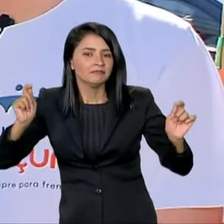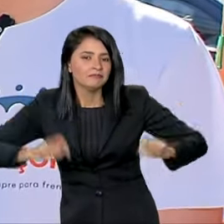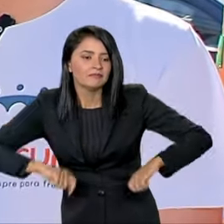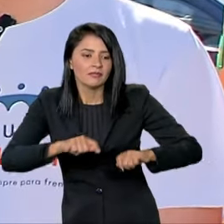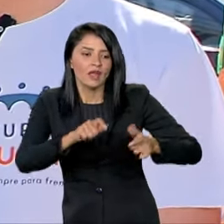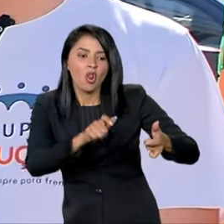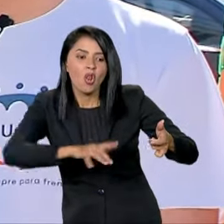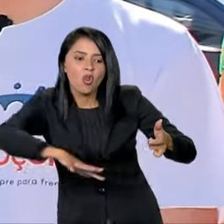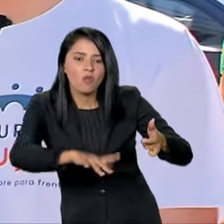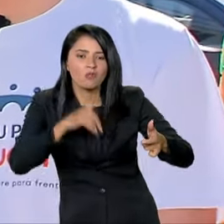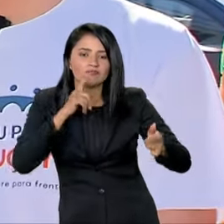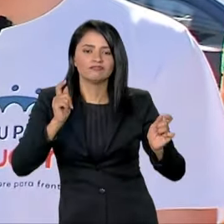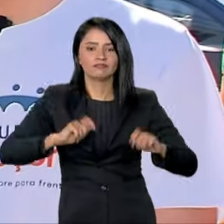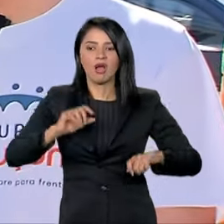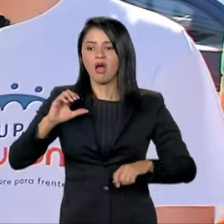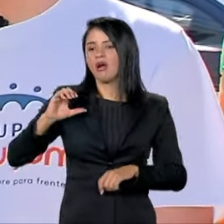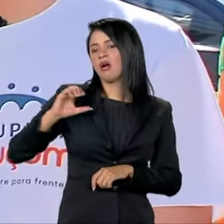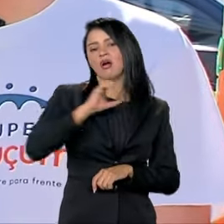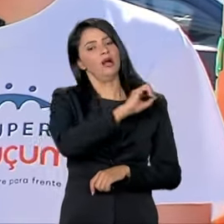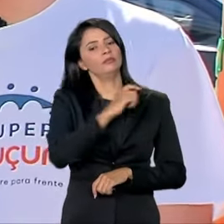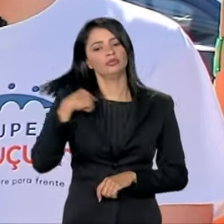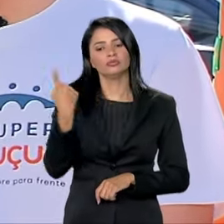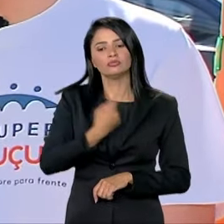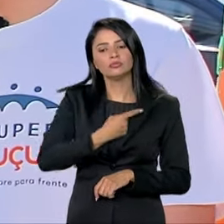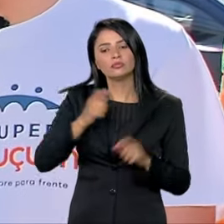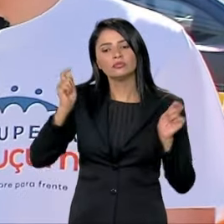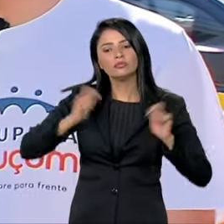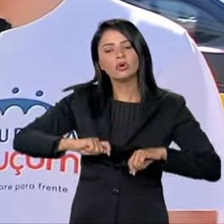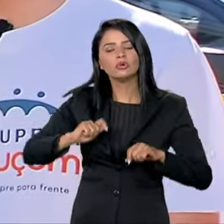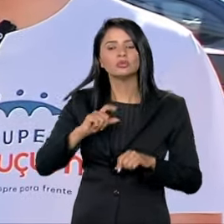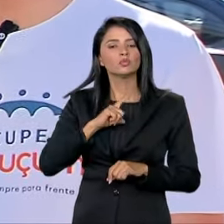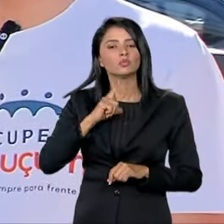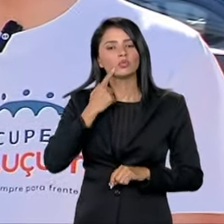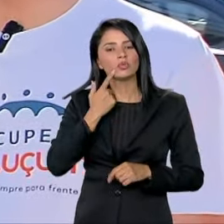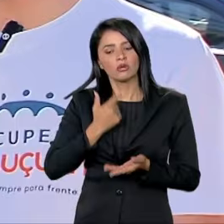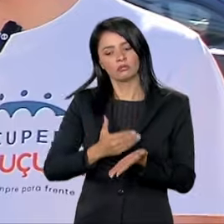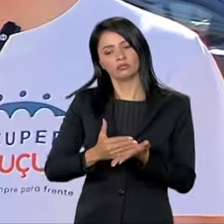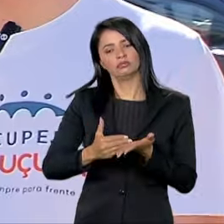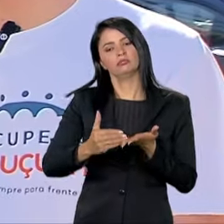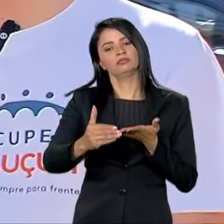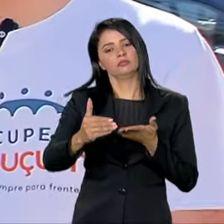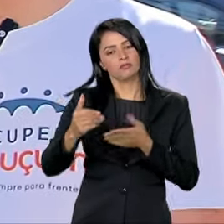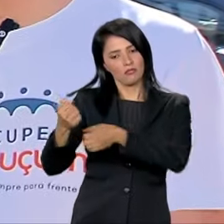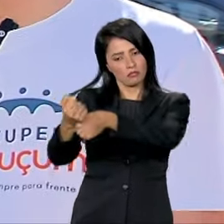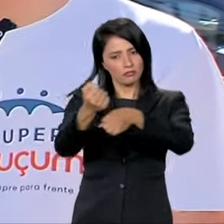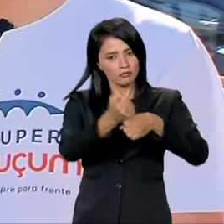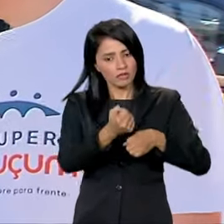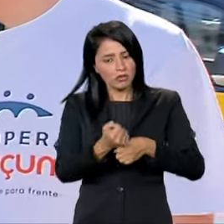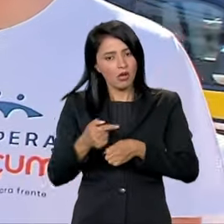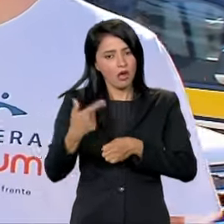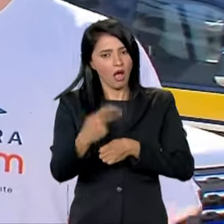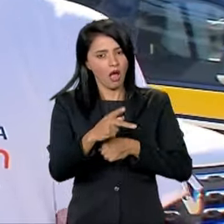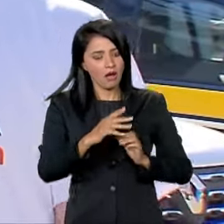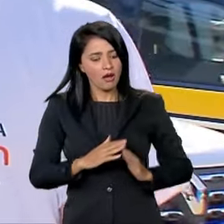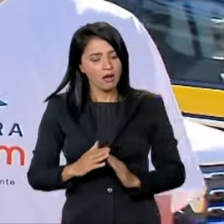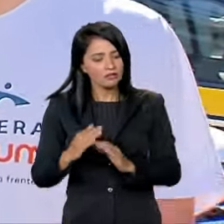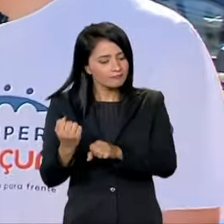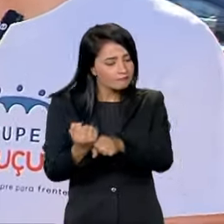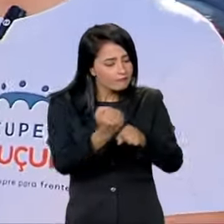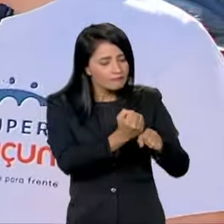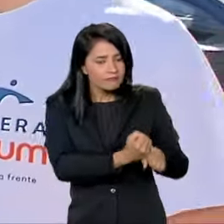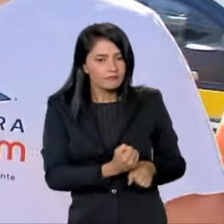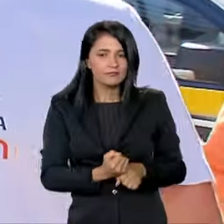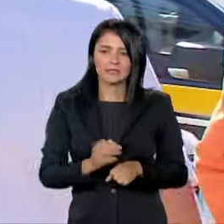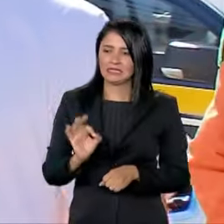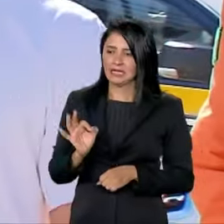terrenos, para que o mais rapidamente possível a gente possa ter o início da construção das casas, prefeito. Exatamente.